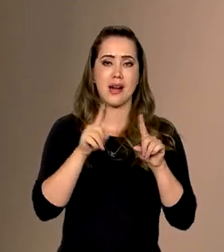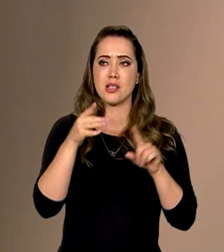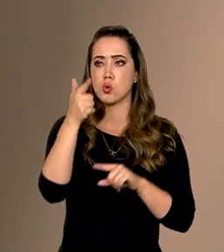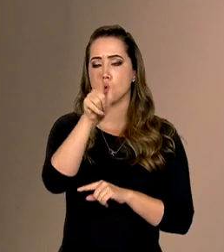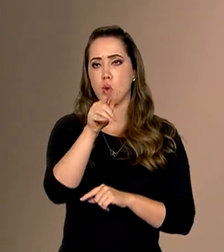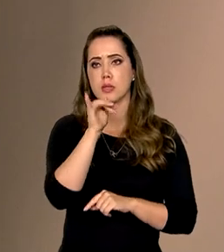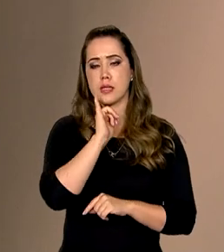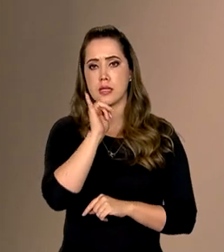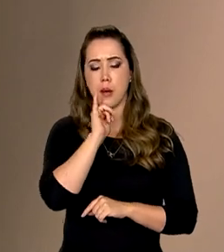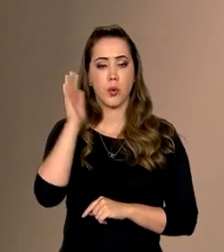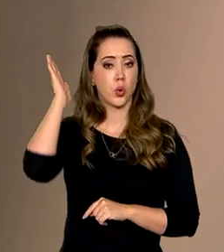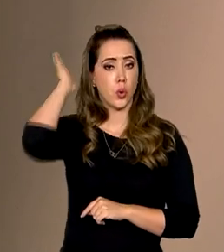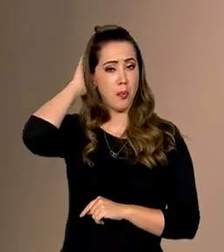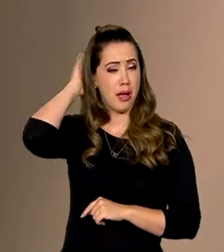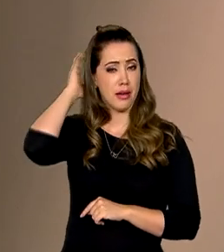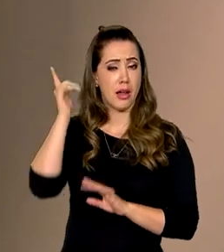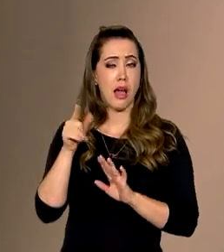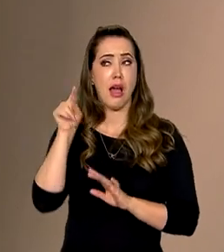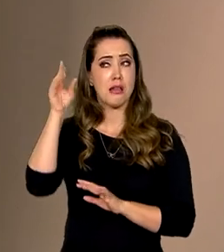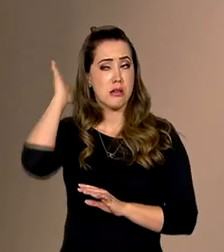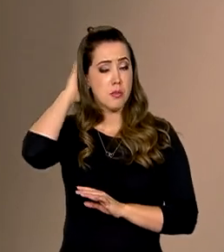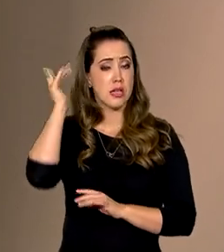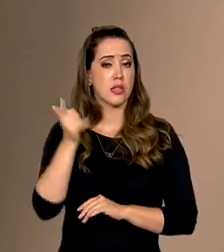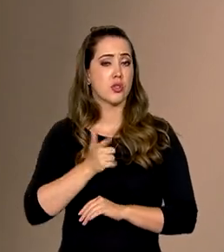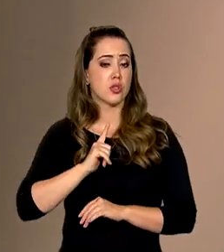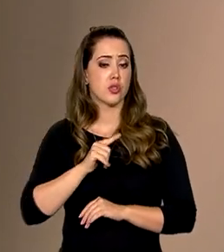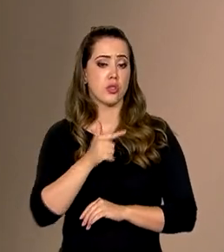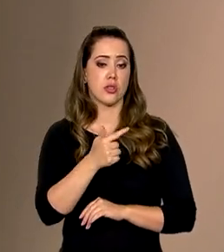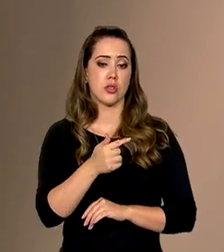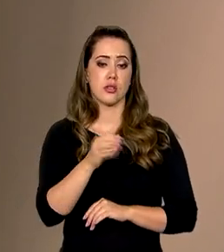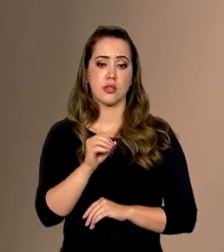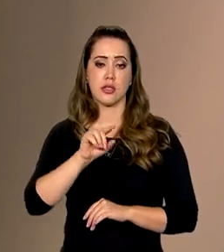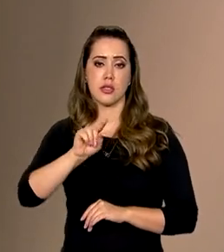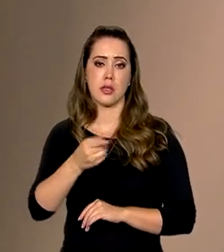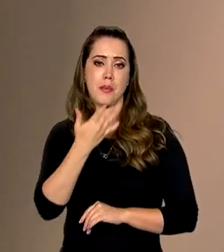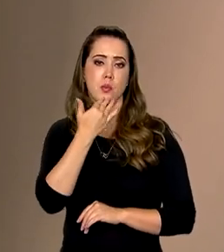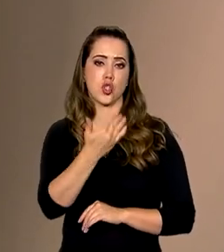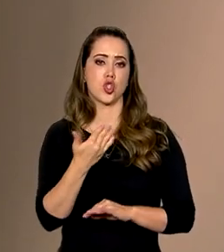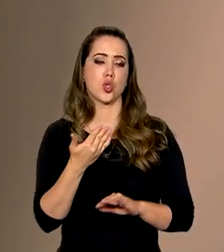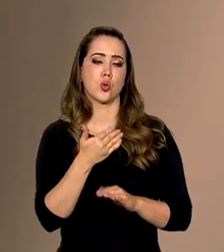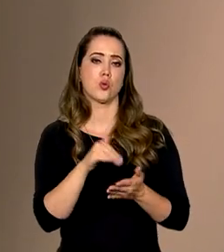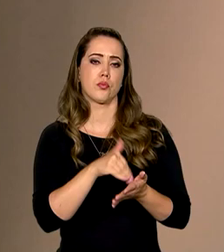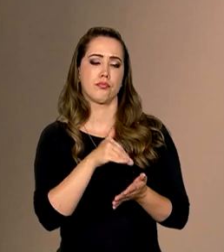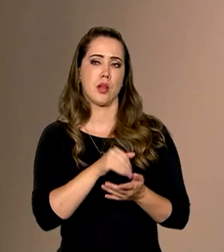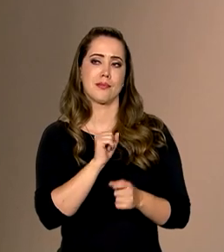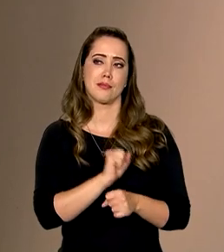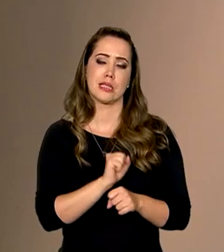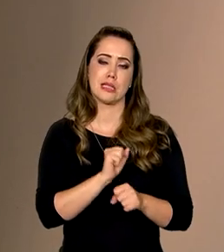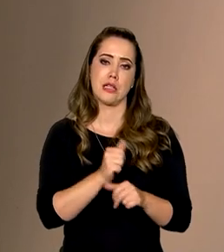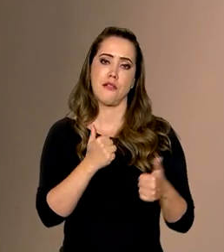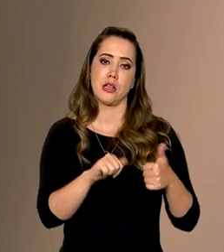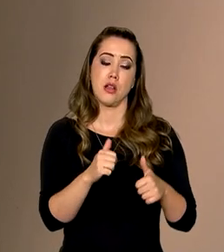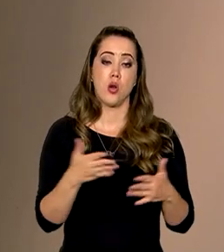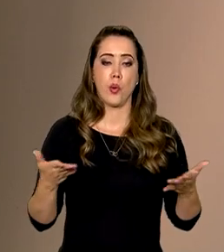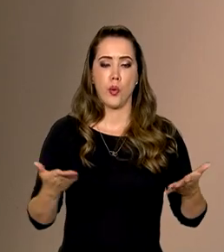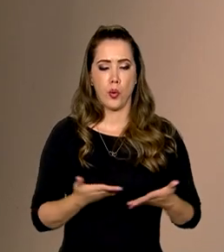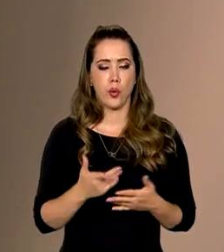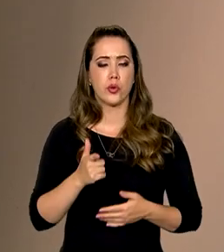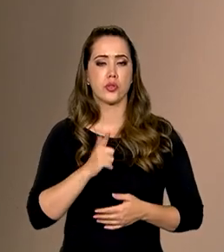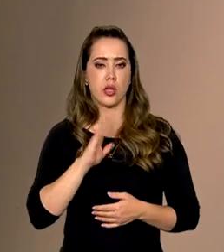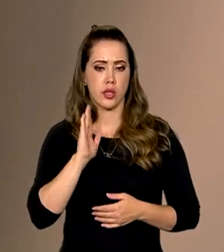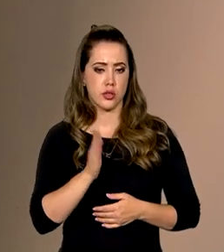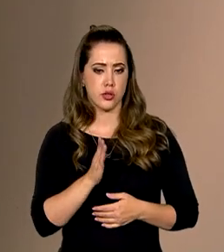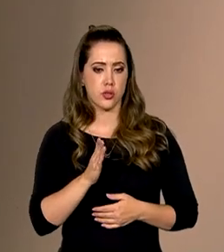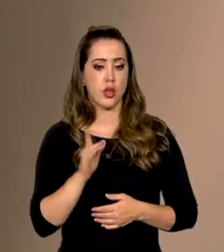exemplo, no Pará, nós tínhamos, só no Pará, 70 mil solicitações pendentes. Nós estamos hoje, já